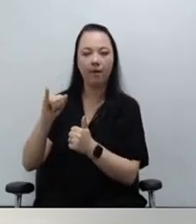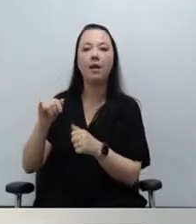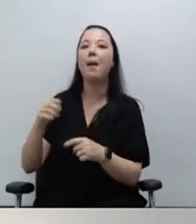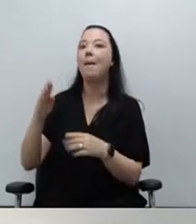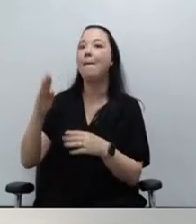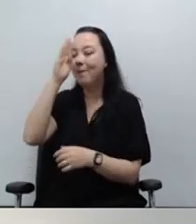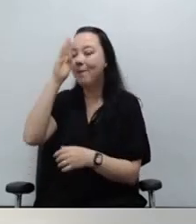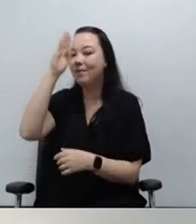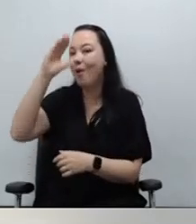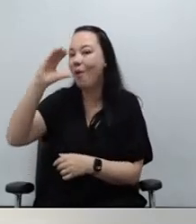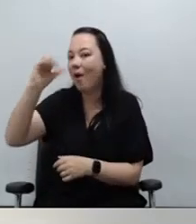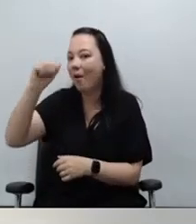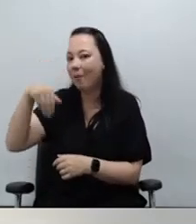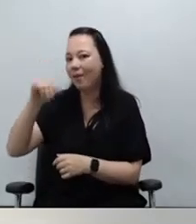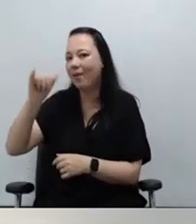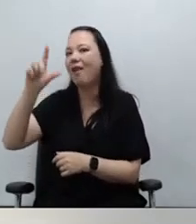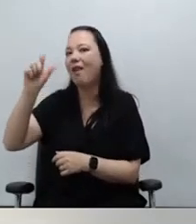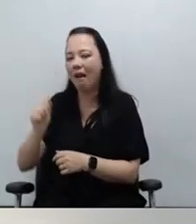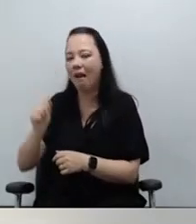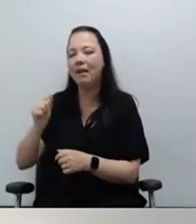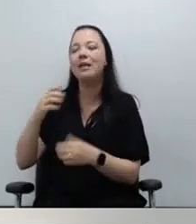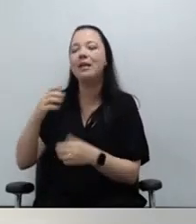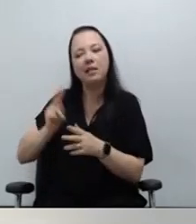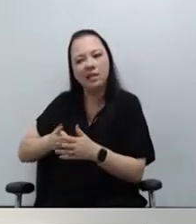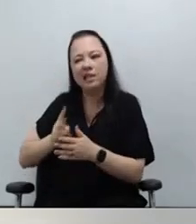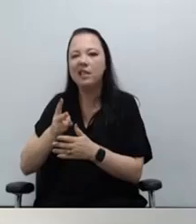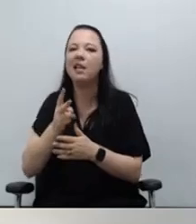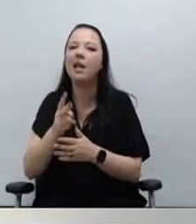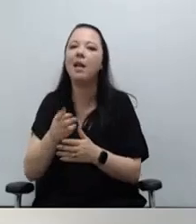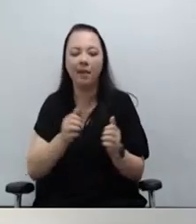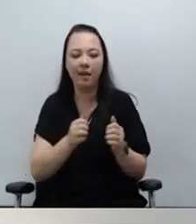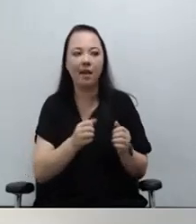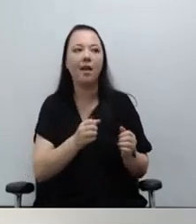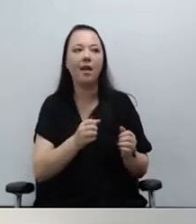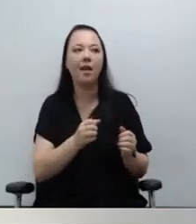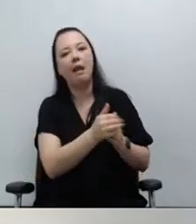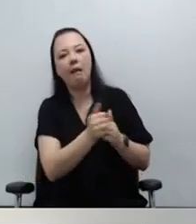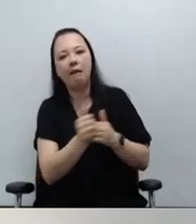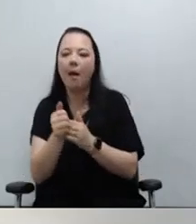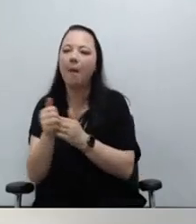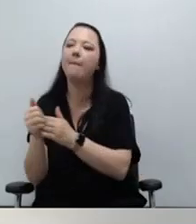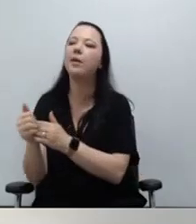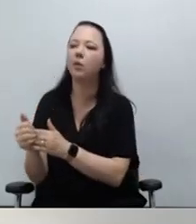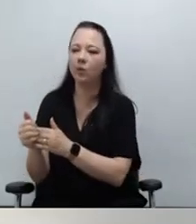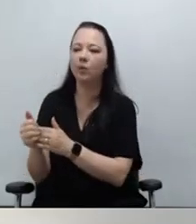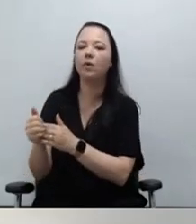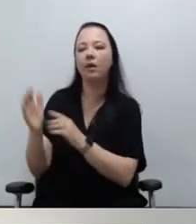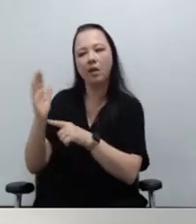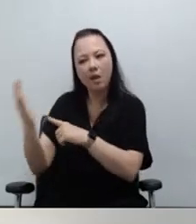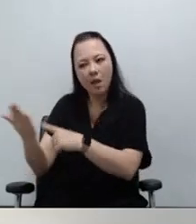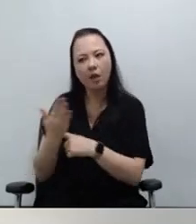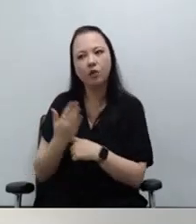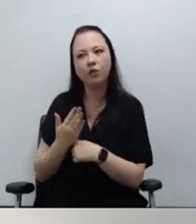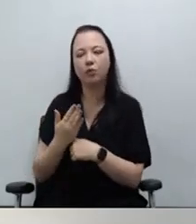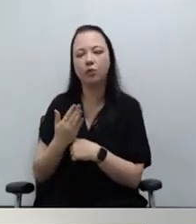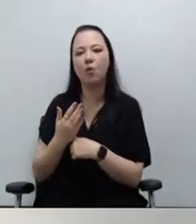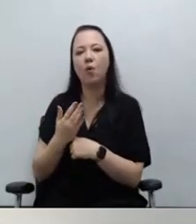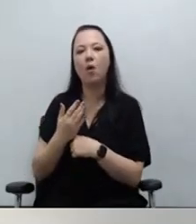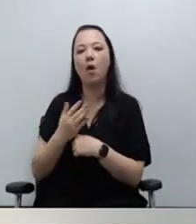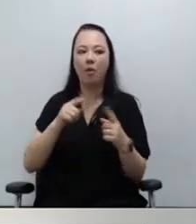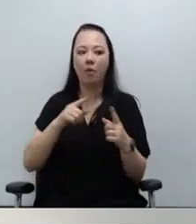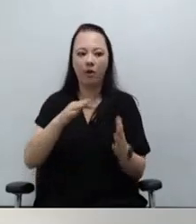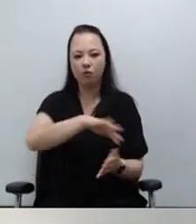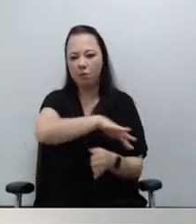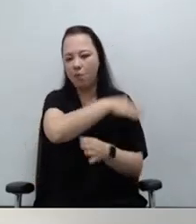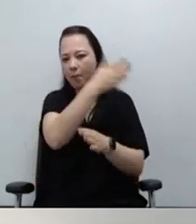Camila Cristina, que desde o primeiro momento orientou, encaminhou e acolheu nós, agentes, durante todo o plantão que estivemos. Além de parabenizar pelo